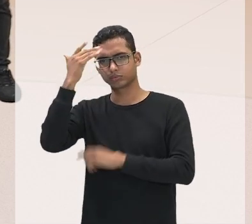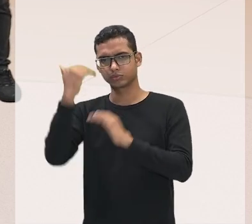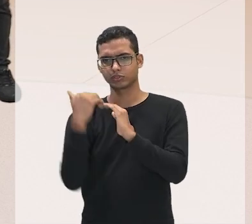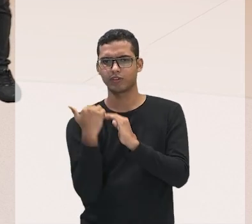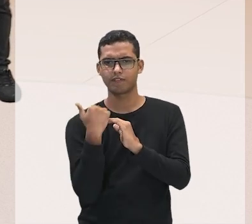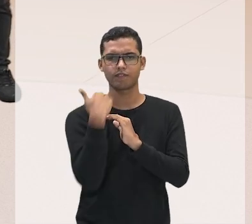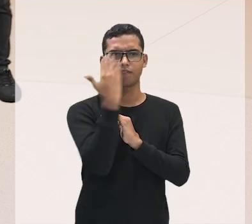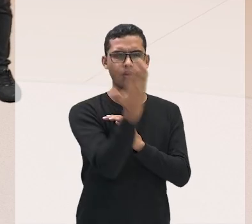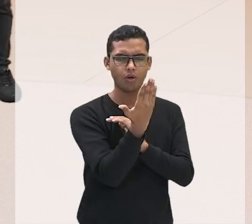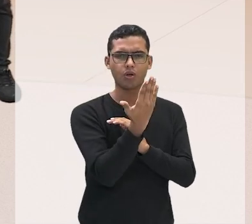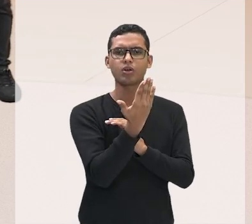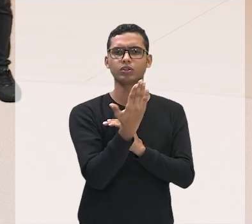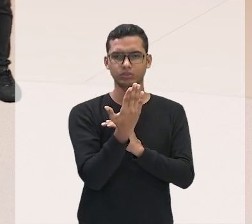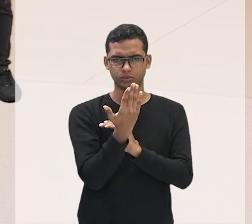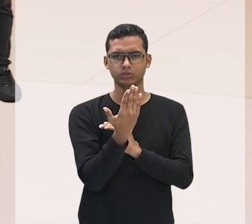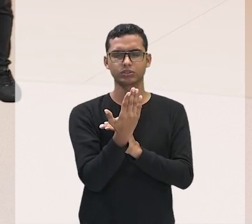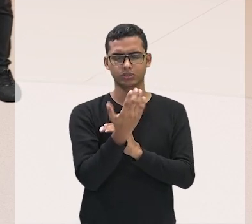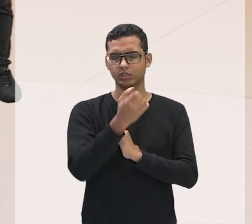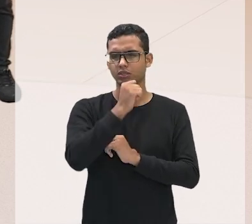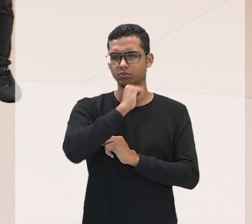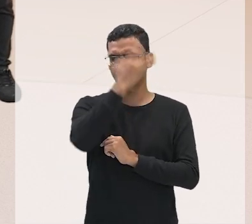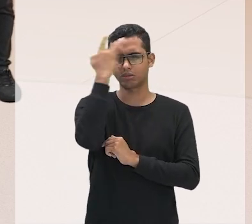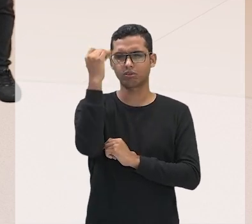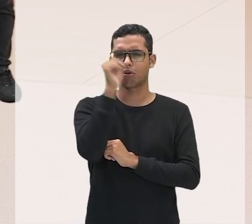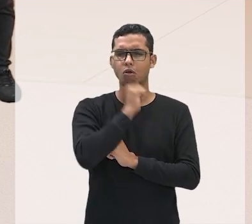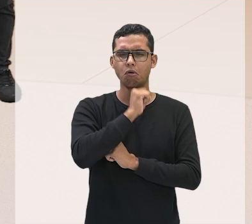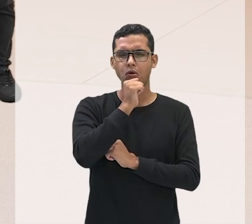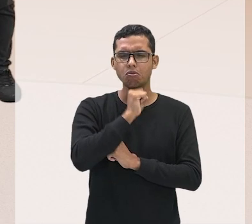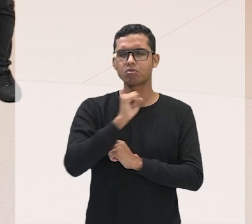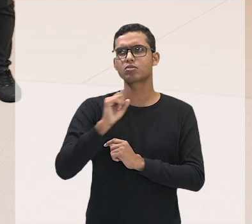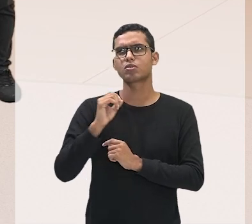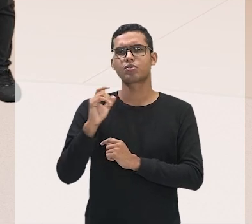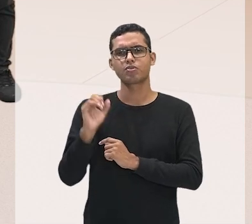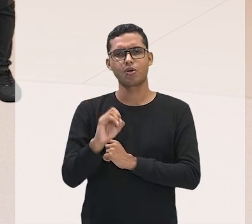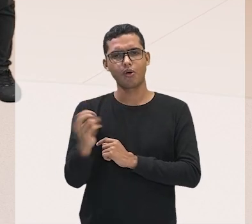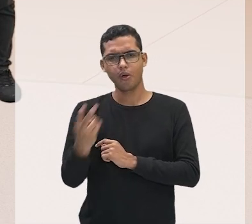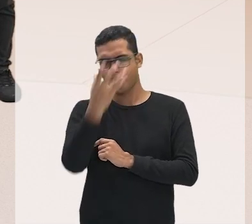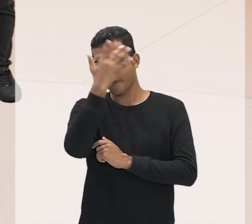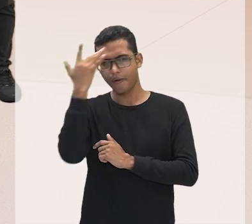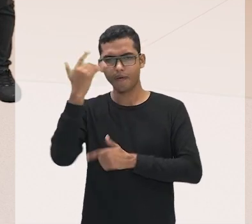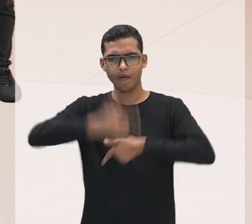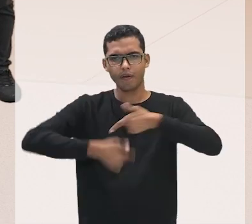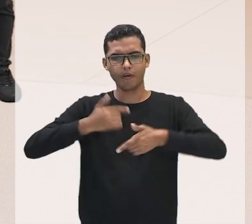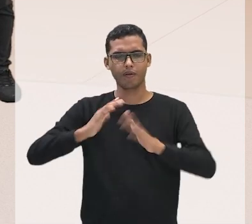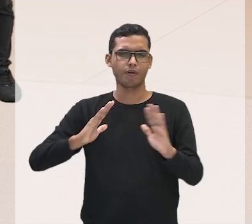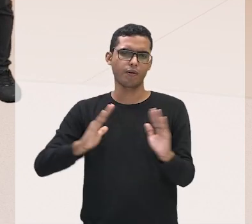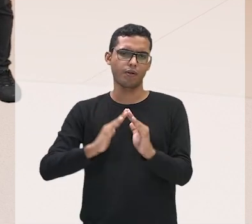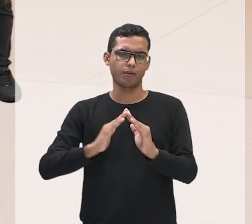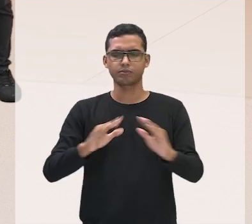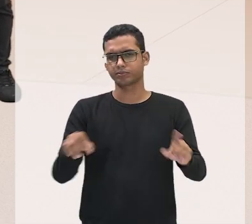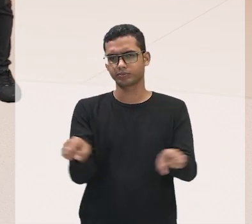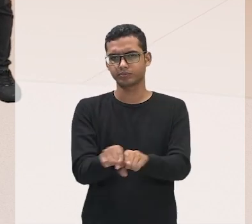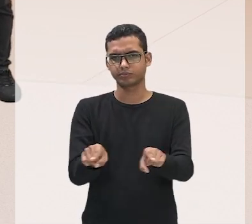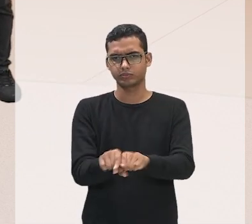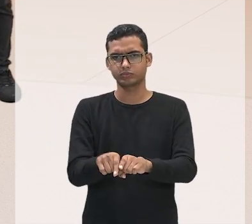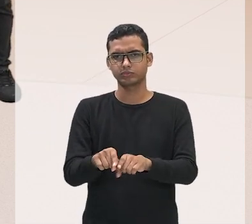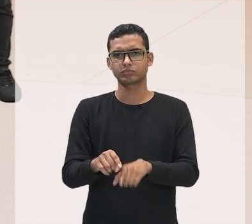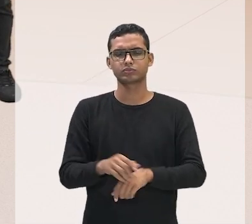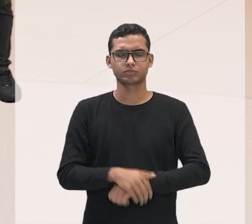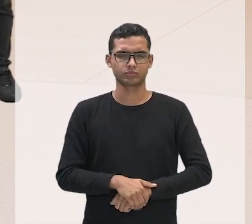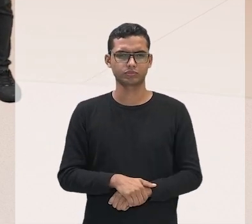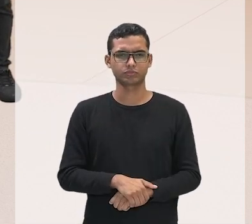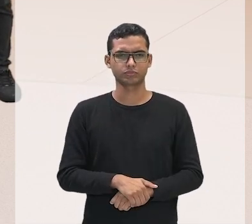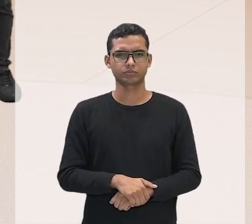do mercado de trabalho as pessoas mais idosas pessoas que só trabalham no lar, né? Homens e mulheres que optaram, né? Por trabalhar no lar